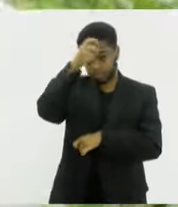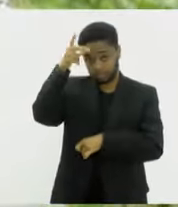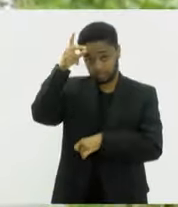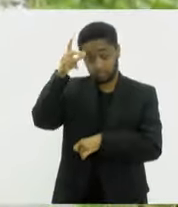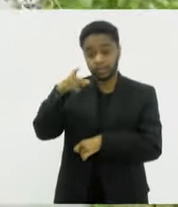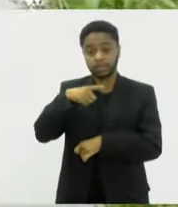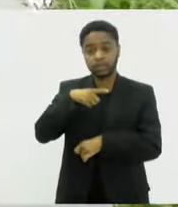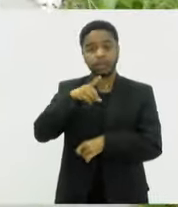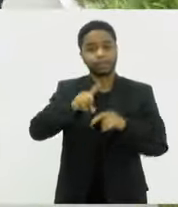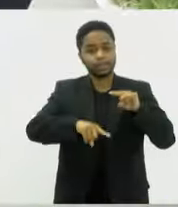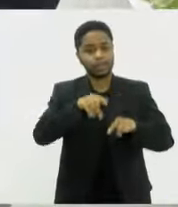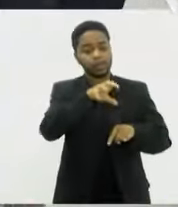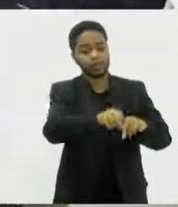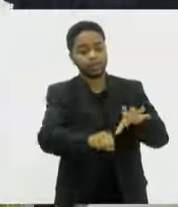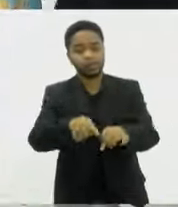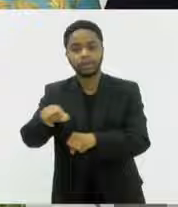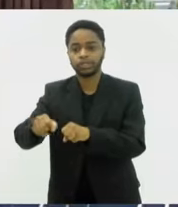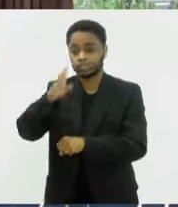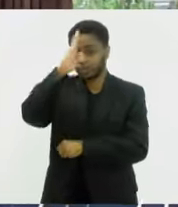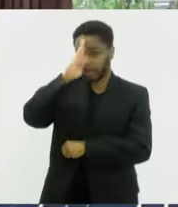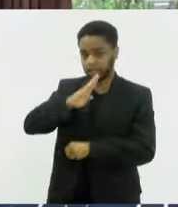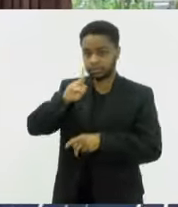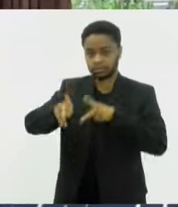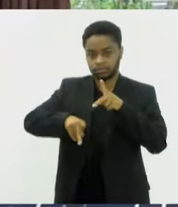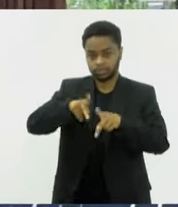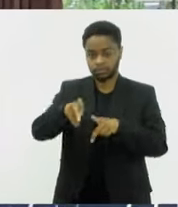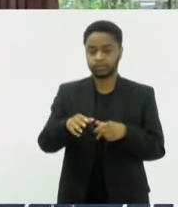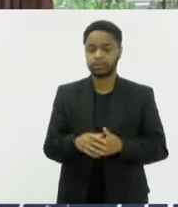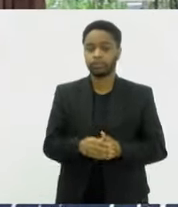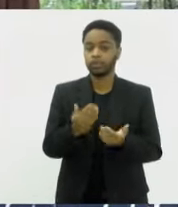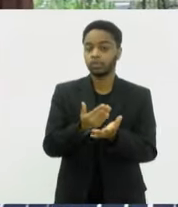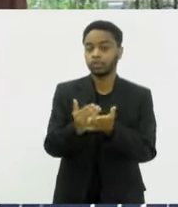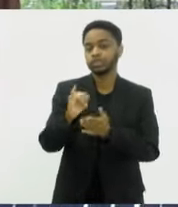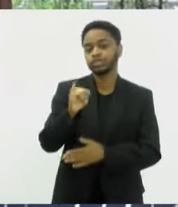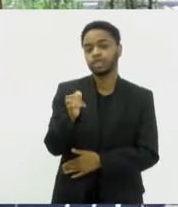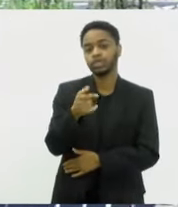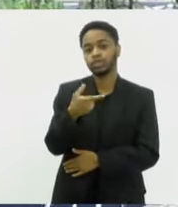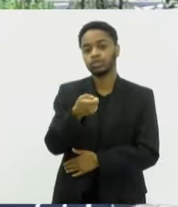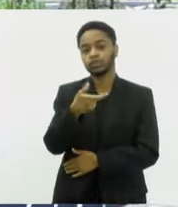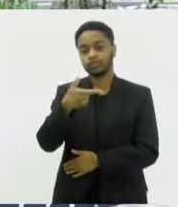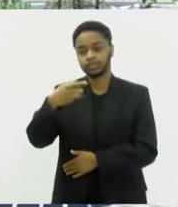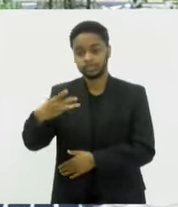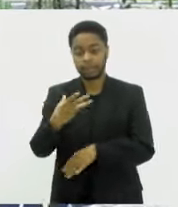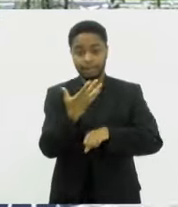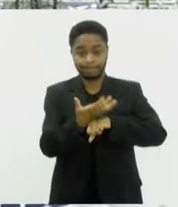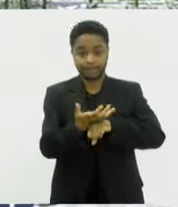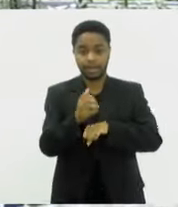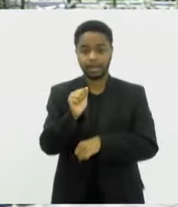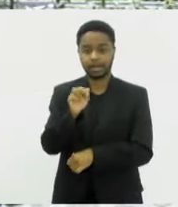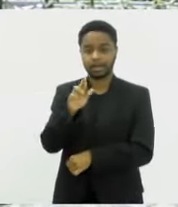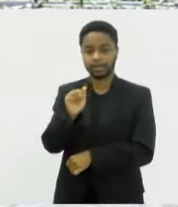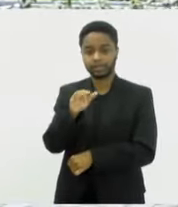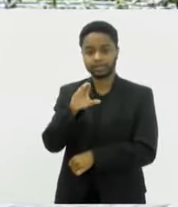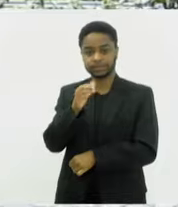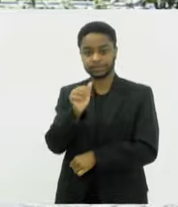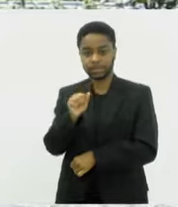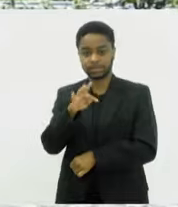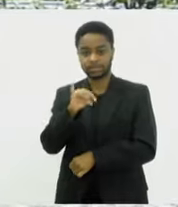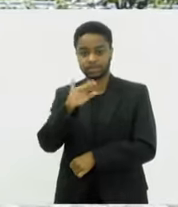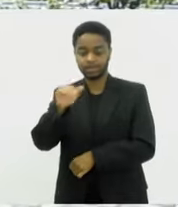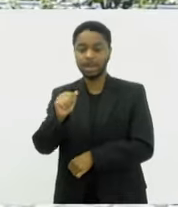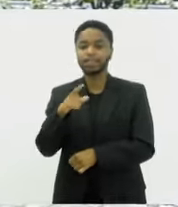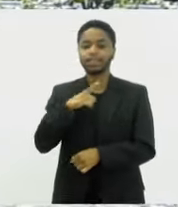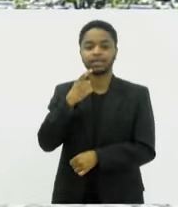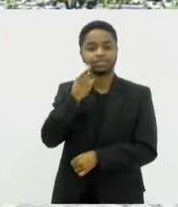são colhidos de graça pela população Desde janeiro de 2023, a Praça de Arassatiba realiza todas as sextas-feiras